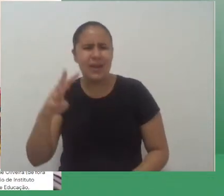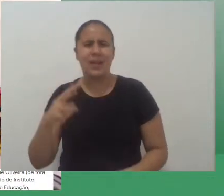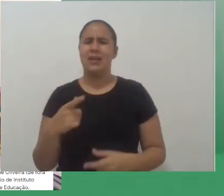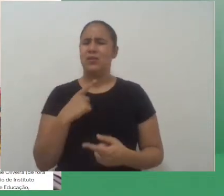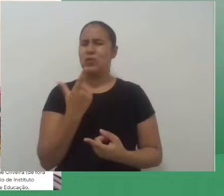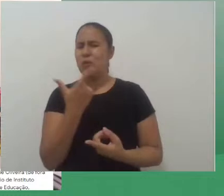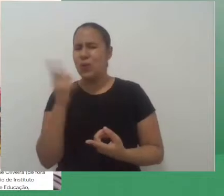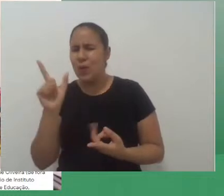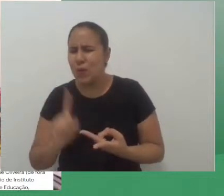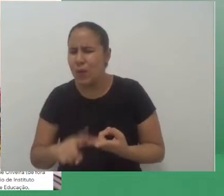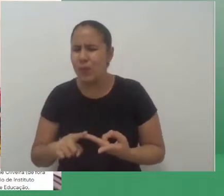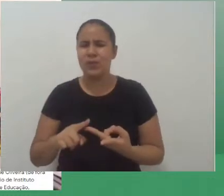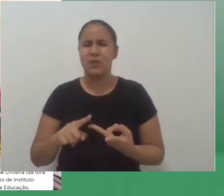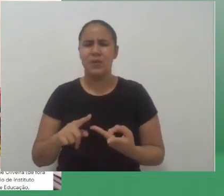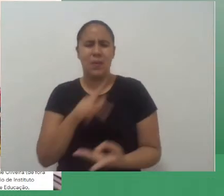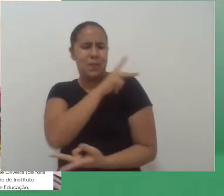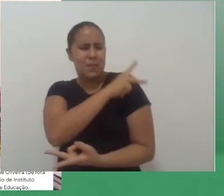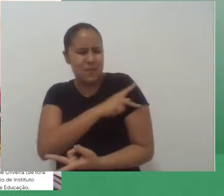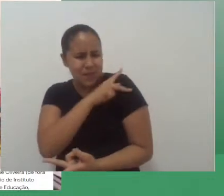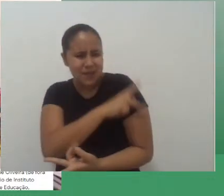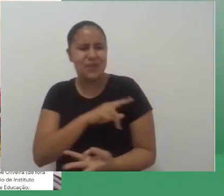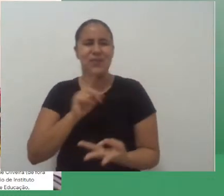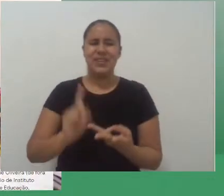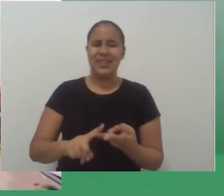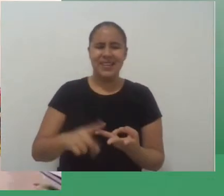Piauí, Santarém do Pará,